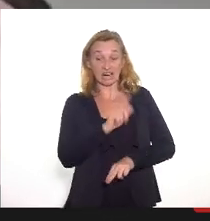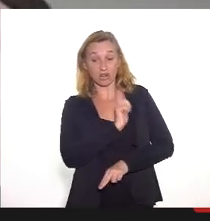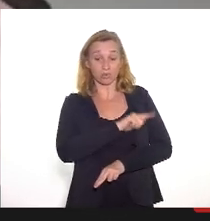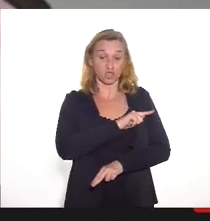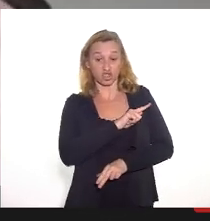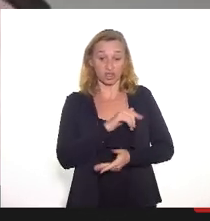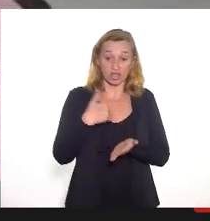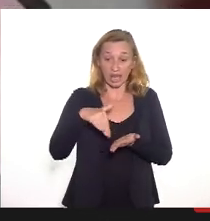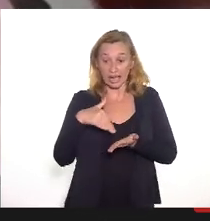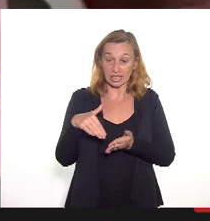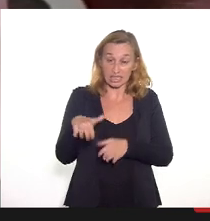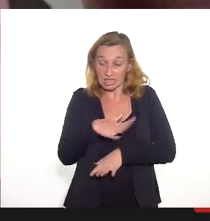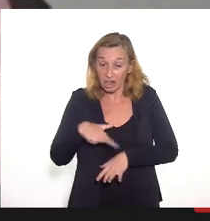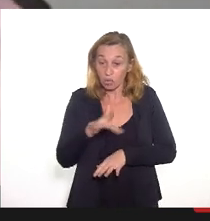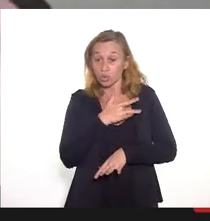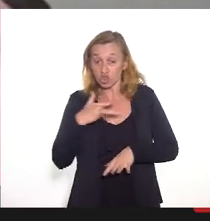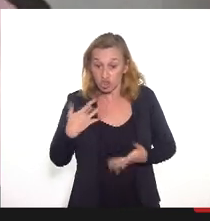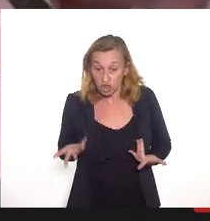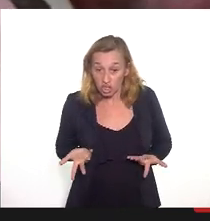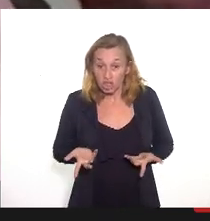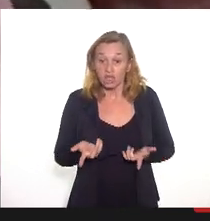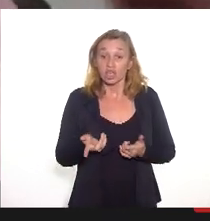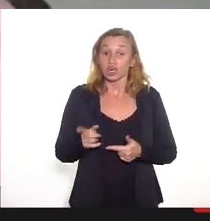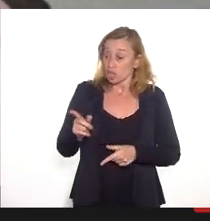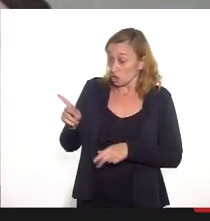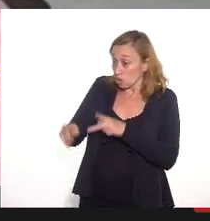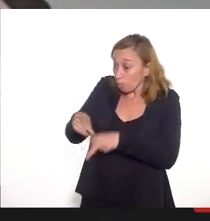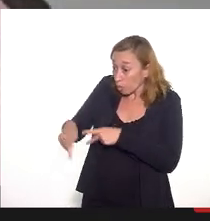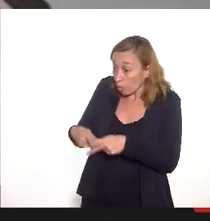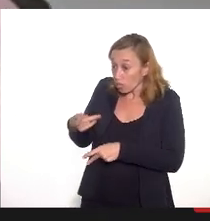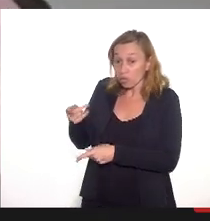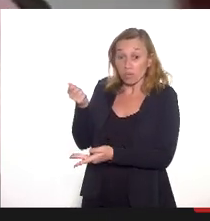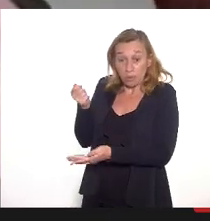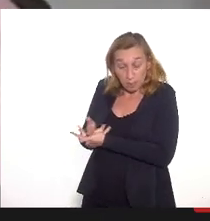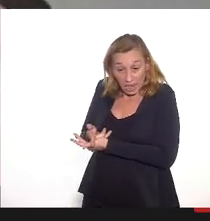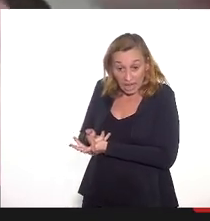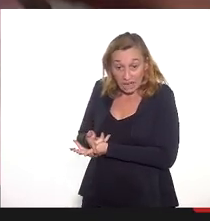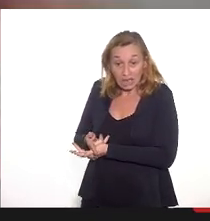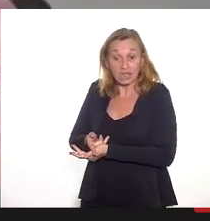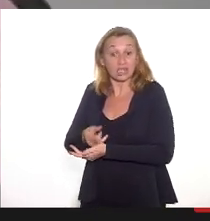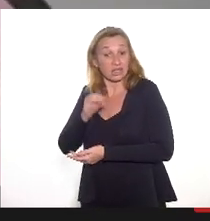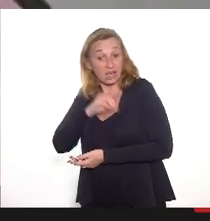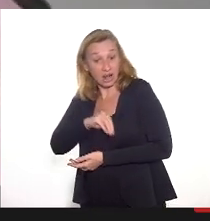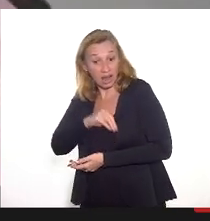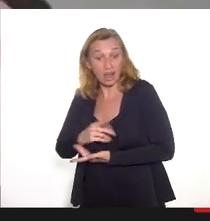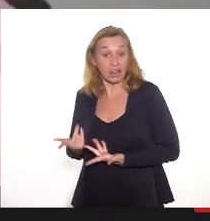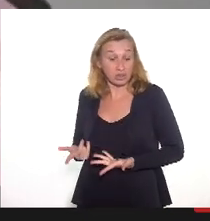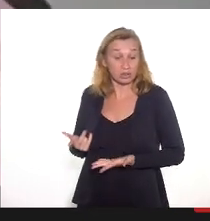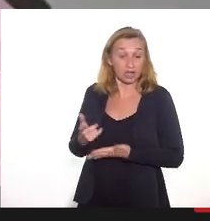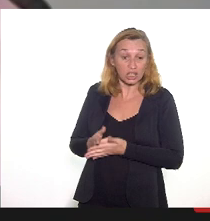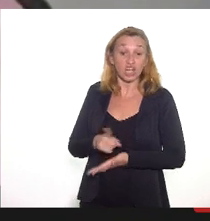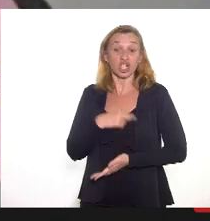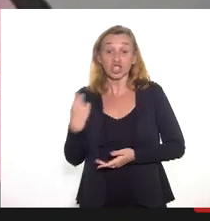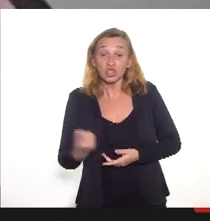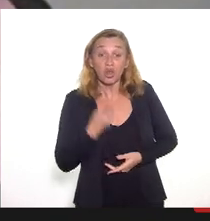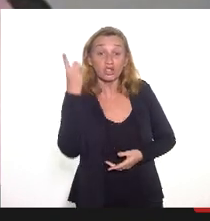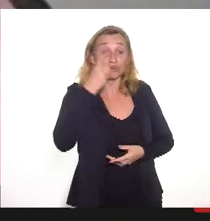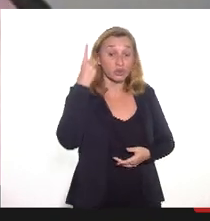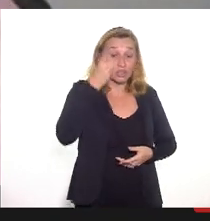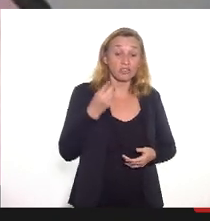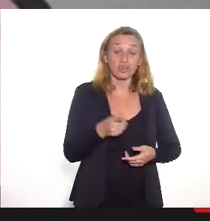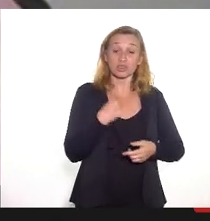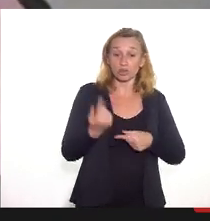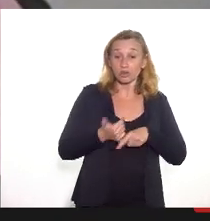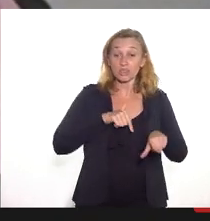na área da Secretaria de Saúde, que a população que está lá à ponta precisa de me respeito, precisa de atenção e nós, enquanto parlamentares, estamos exercendo